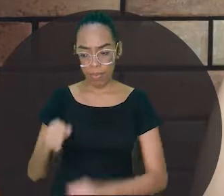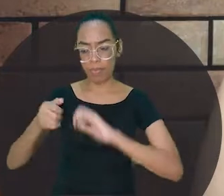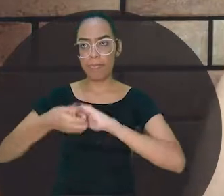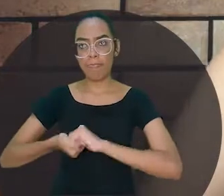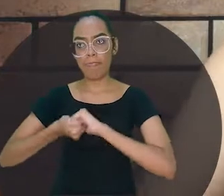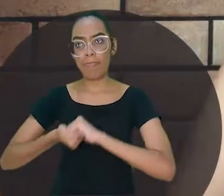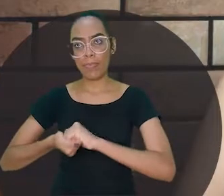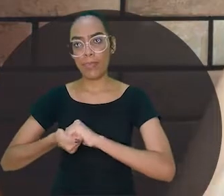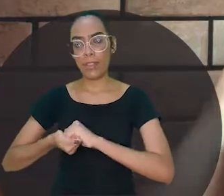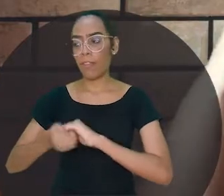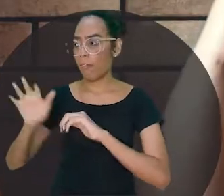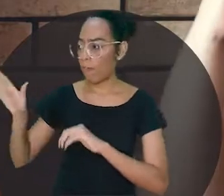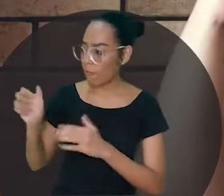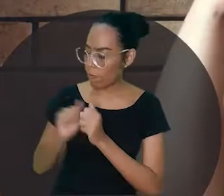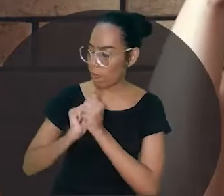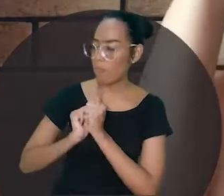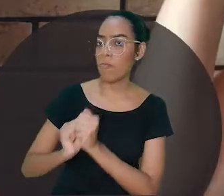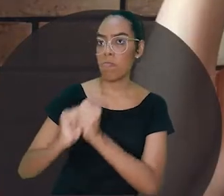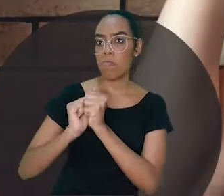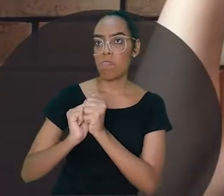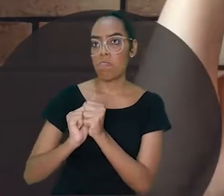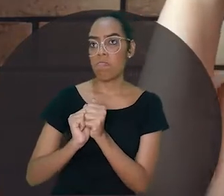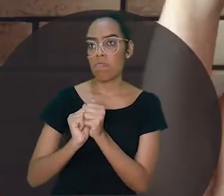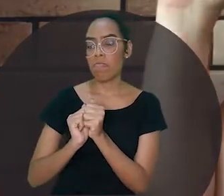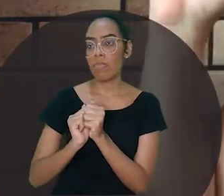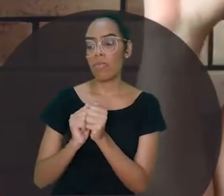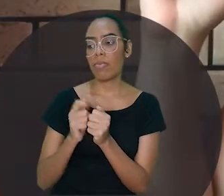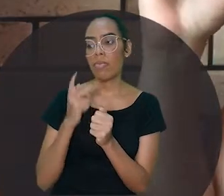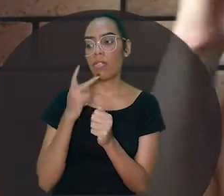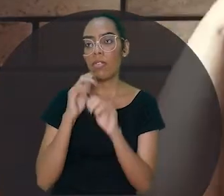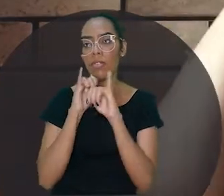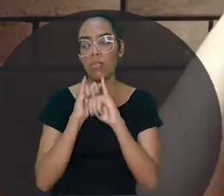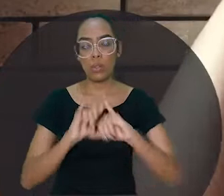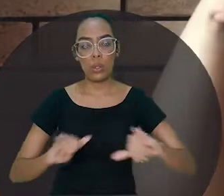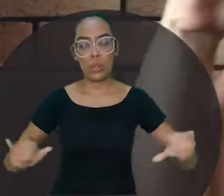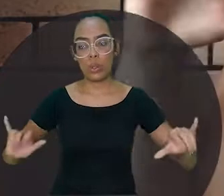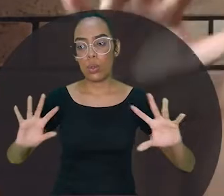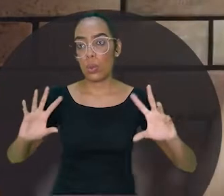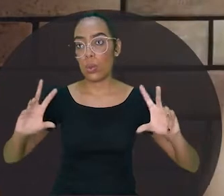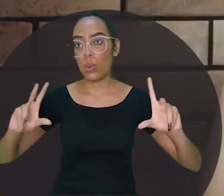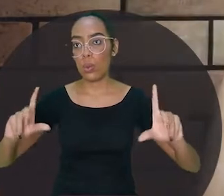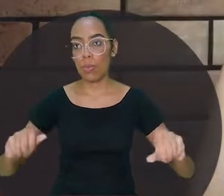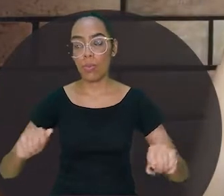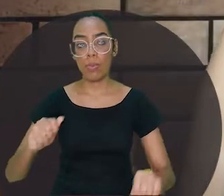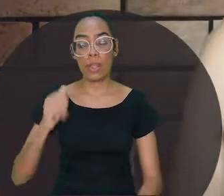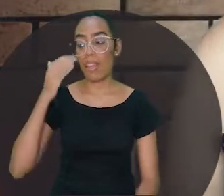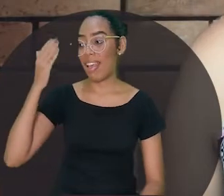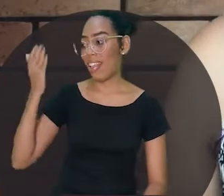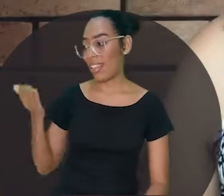pelo amor, levou até o alto do seu palácio e anunciou para todo mundo.